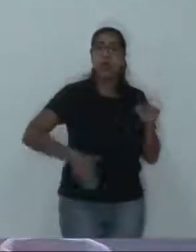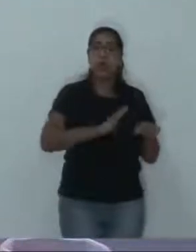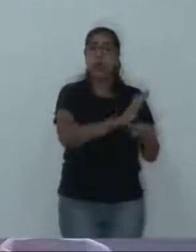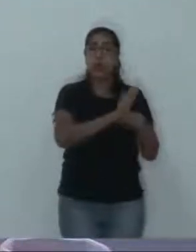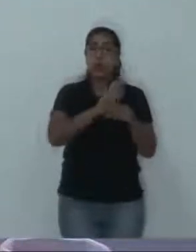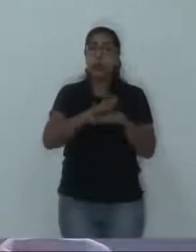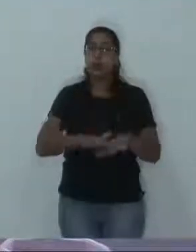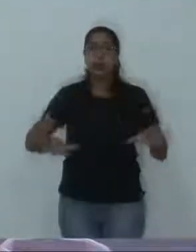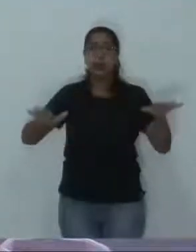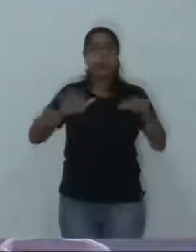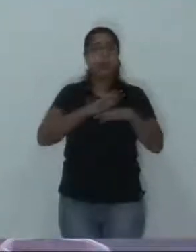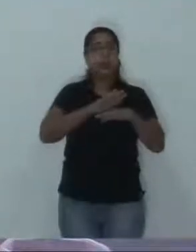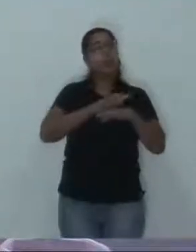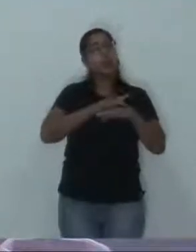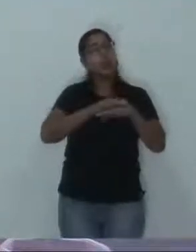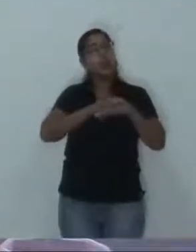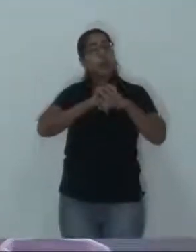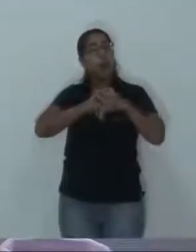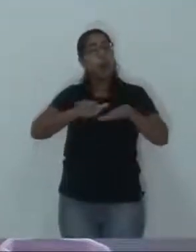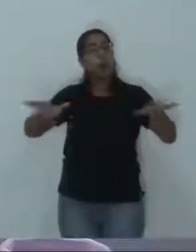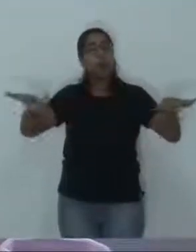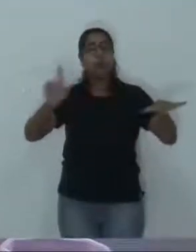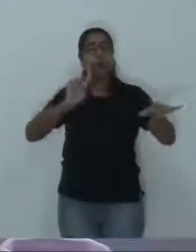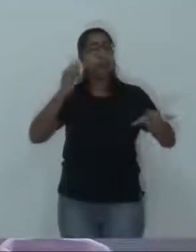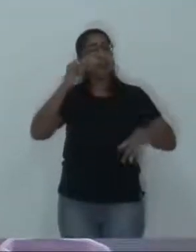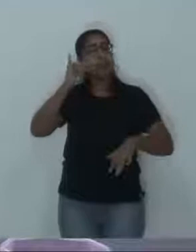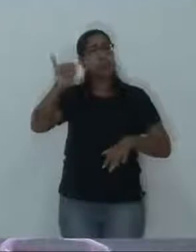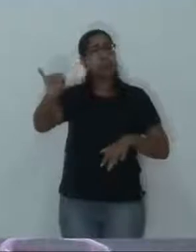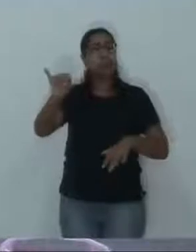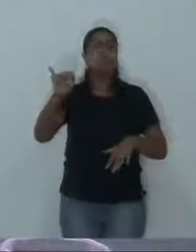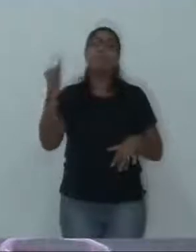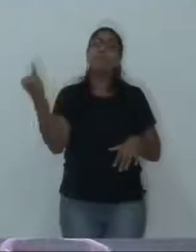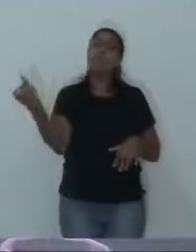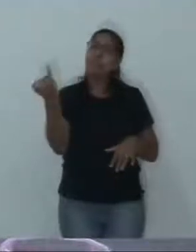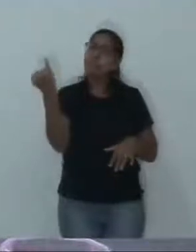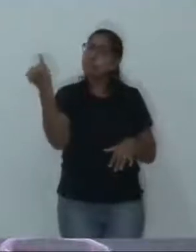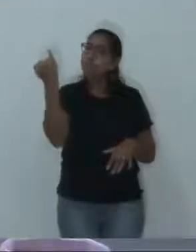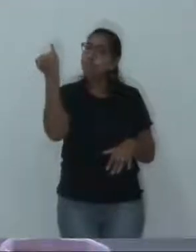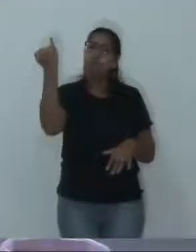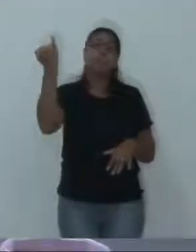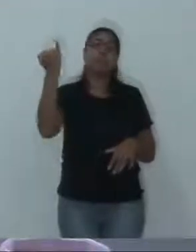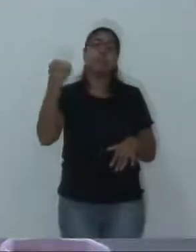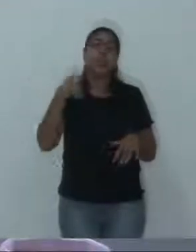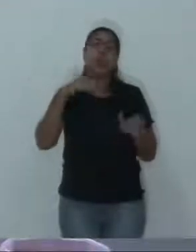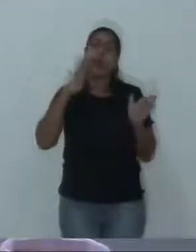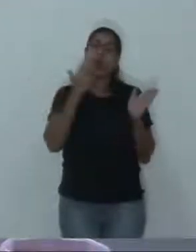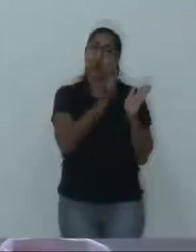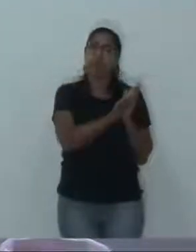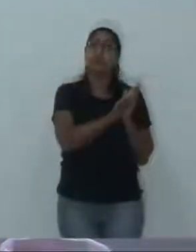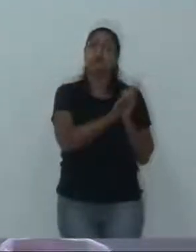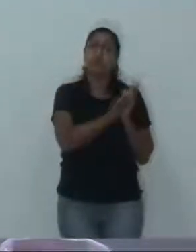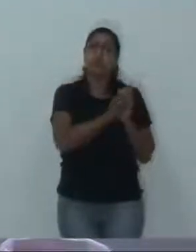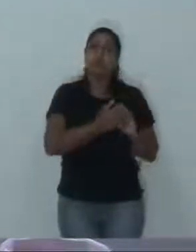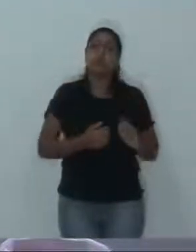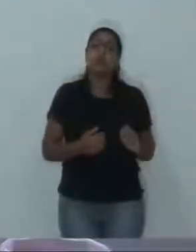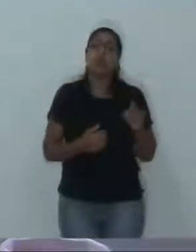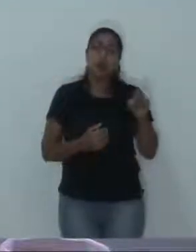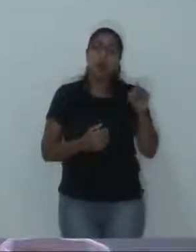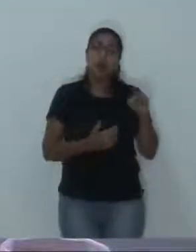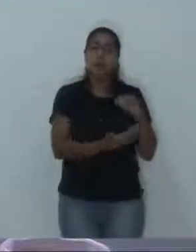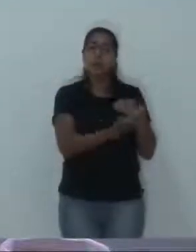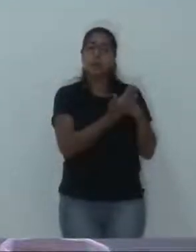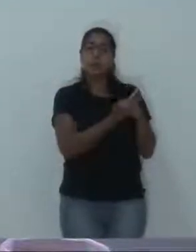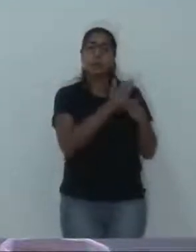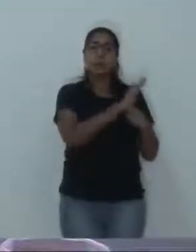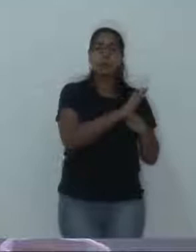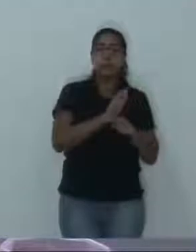prevenir, que espalhe isso, como está acontecendo, é muito importante. Então, eu acredito muito nessas medidas que são